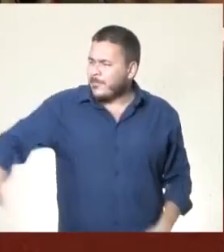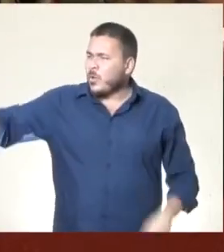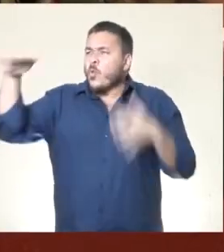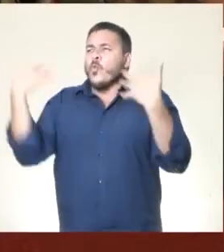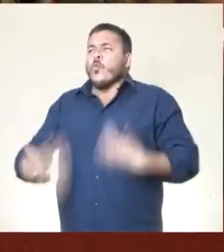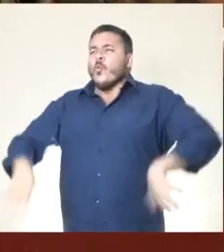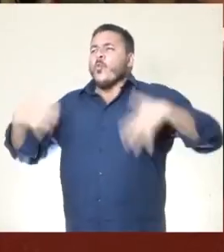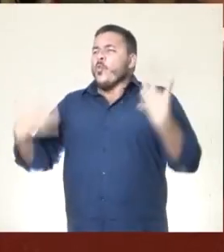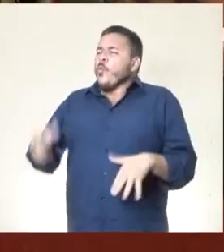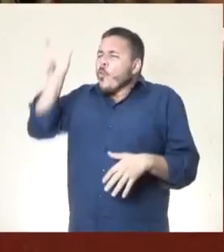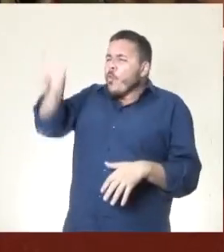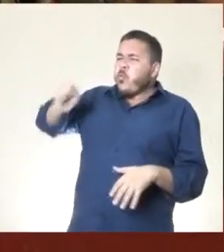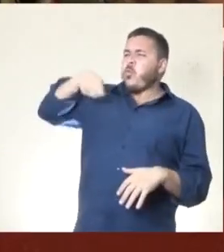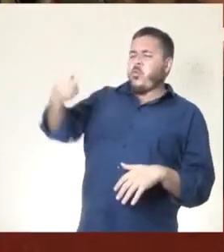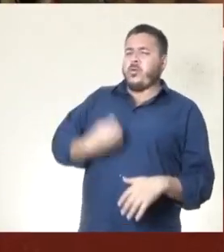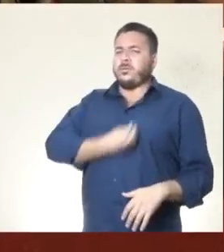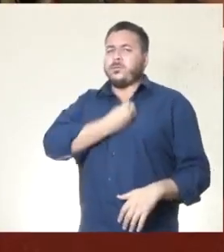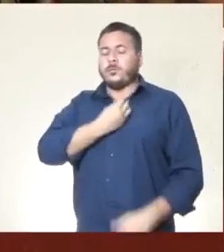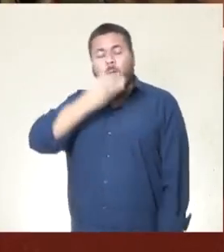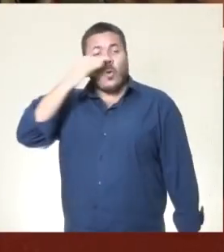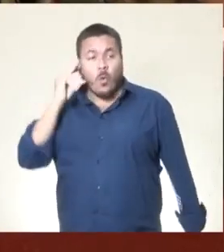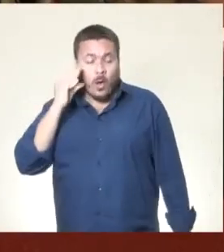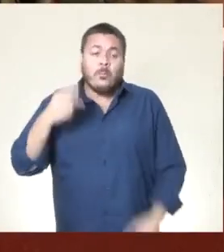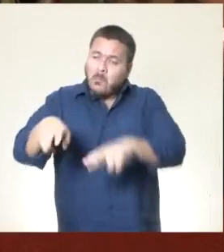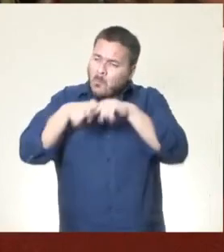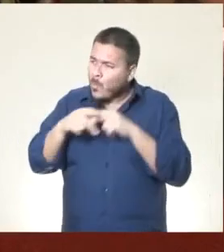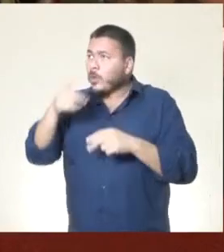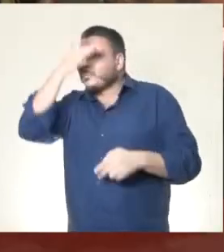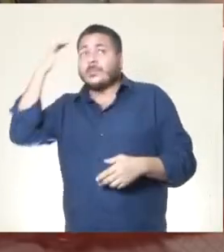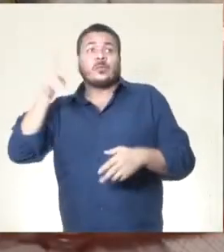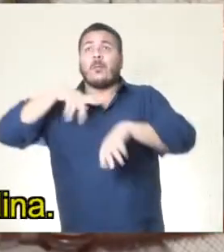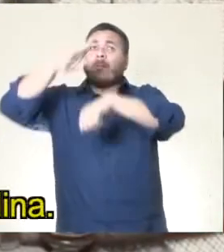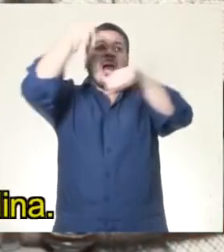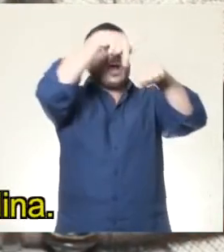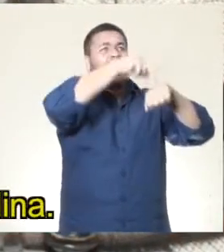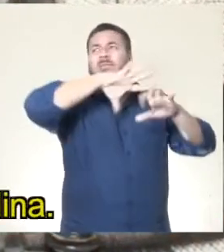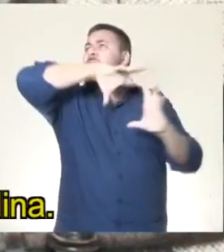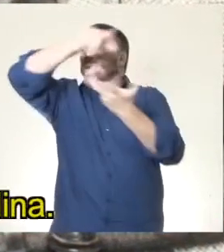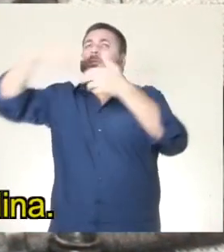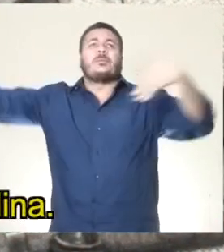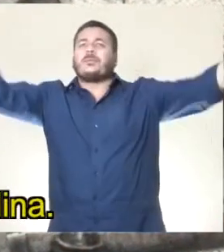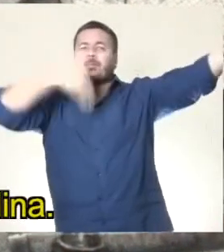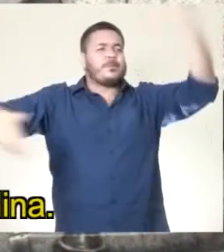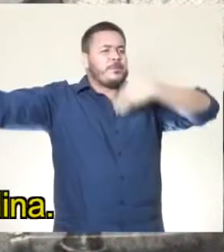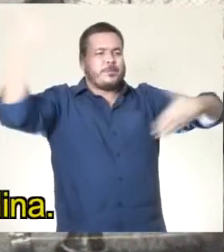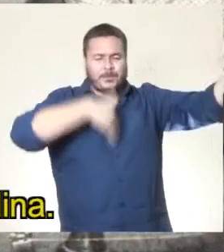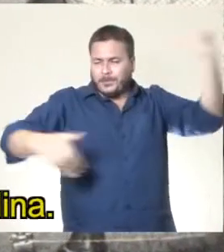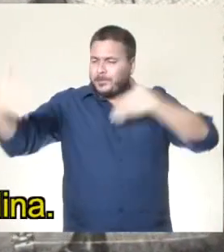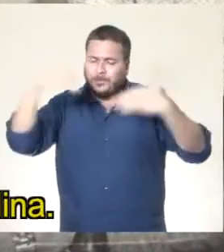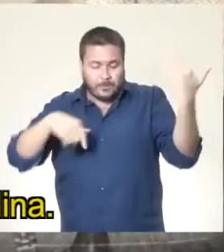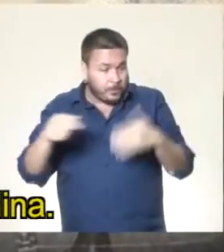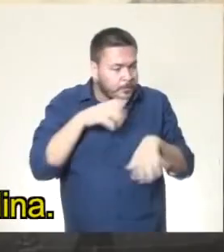dimensão extraordinária de vida nesse museu e por isso ele é tão visitado. Gente de toda parte vem aqui